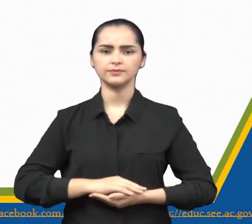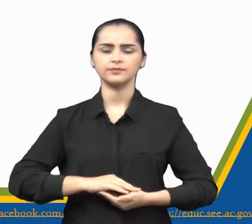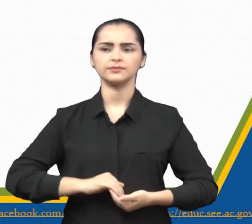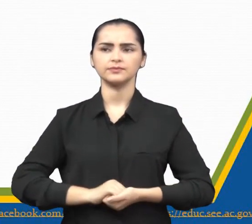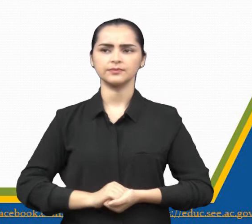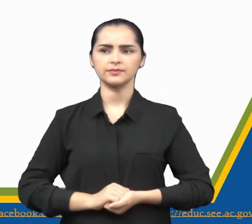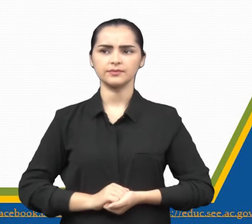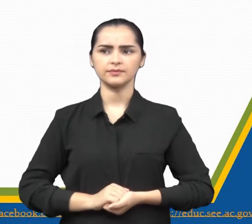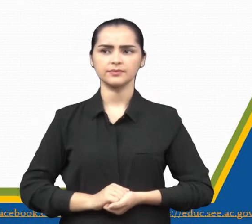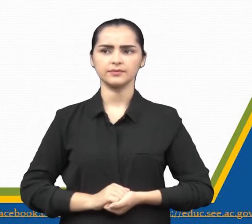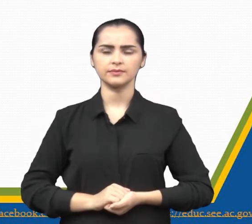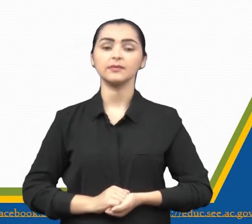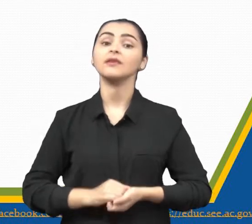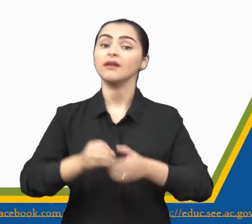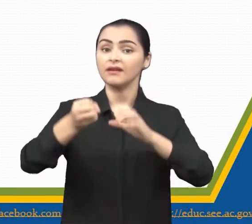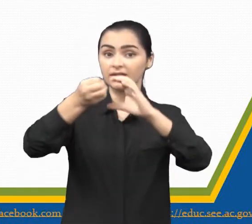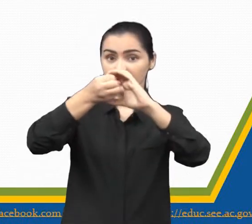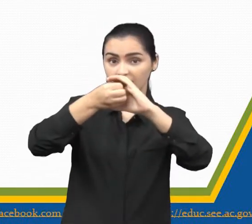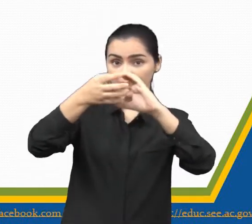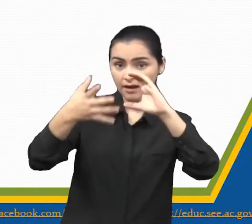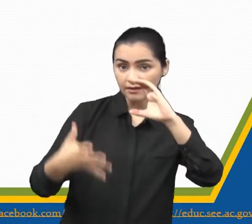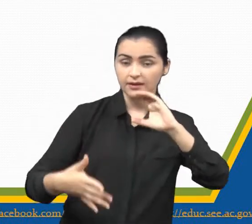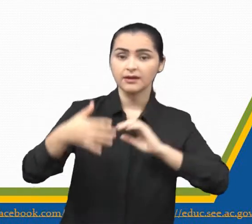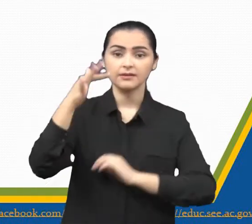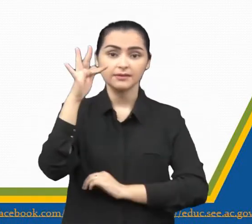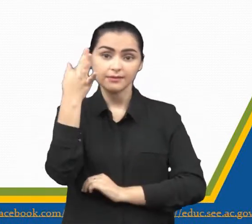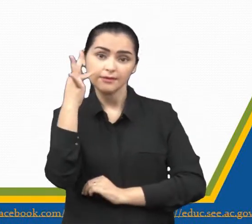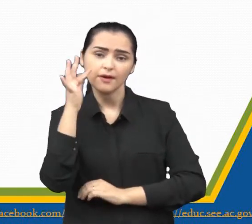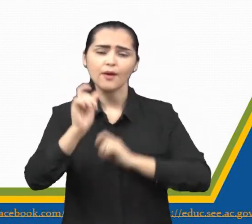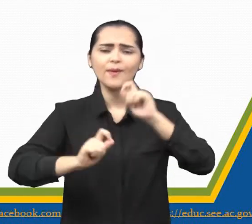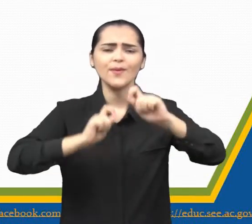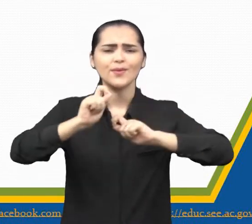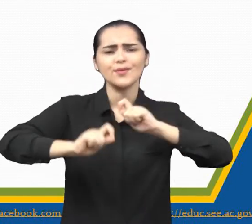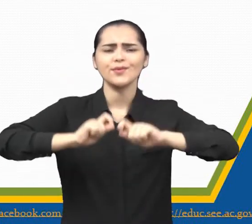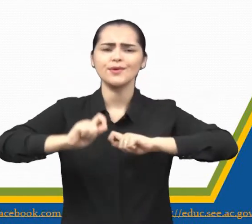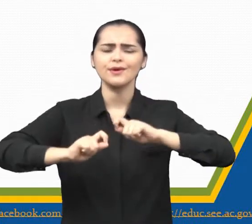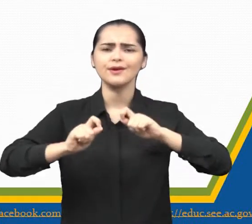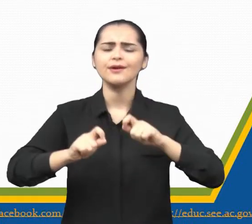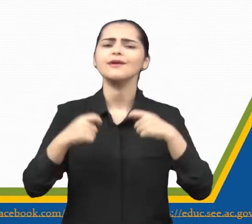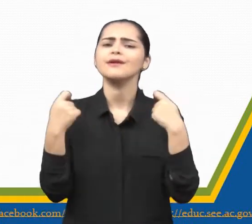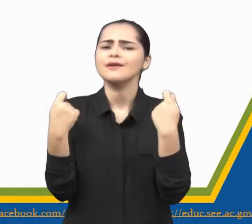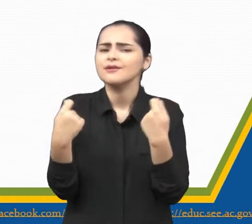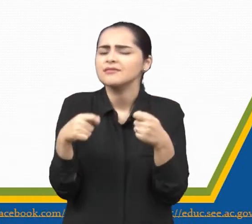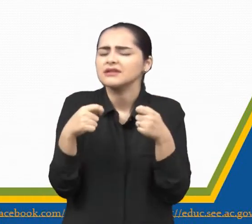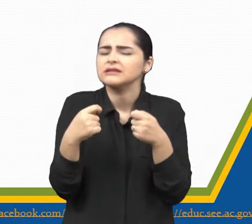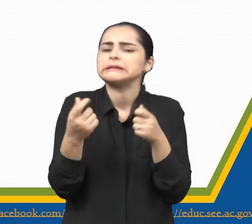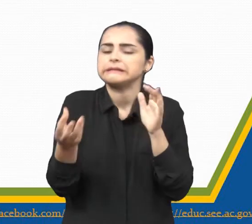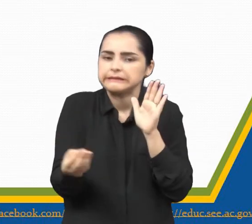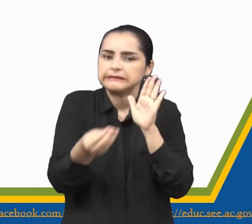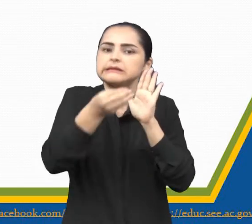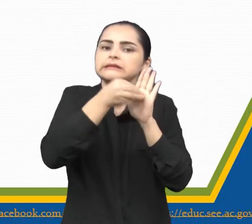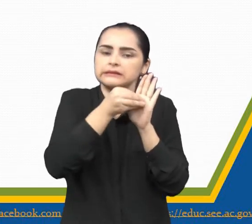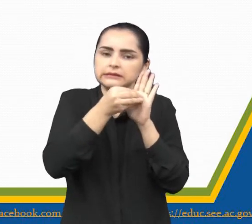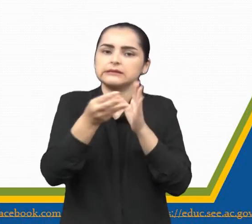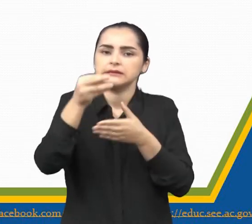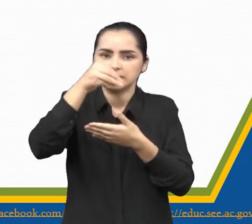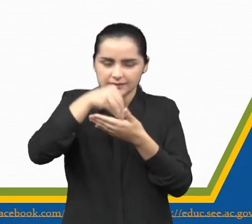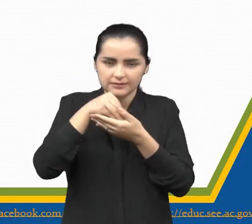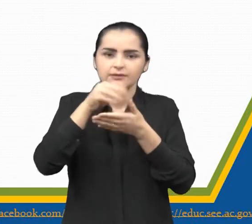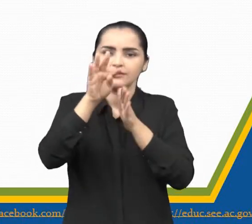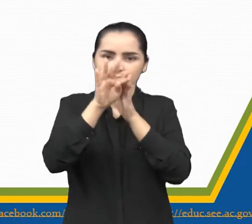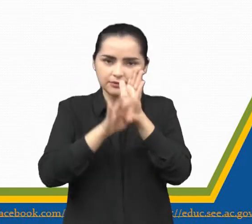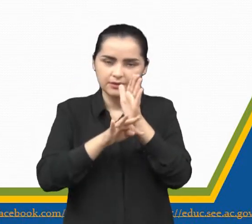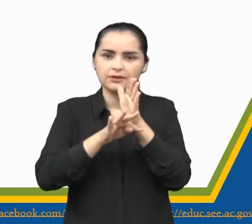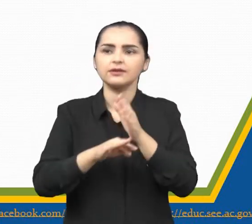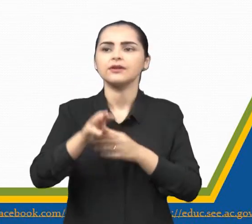Vamos relembrar características da fábula. O que fábula precisa? Alguns elementos aí, elementos narrativos.